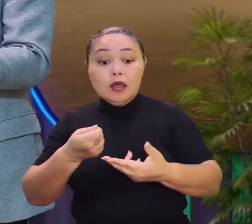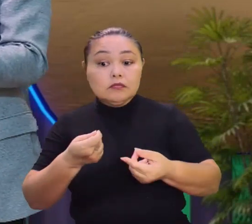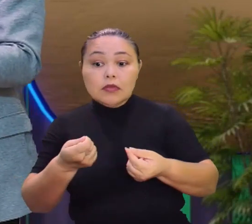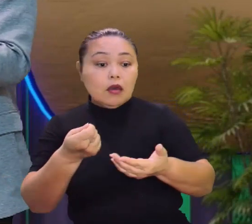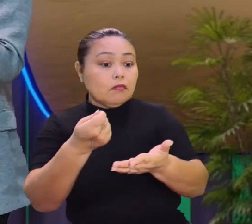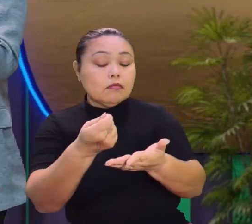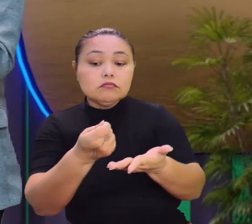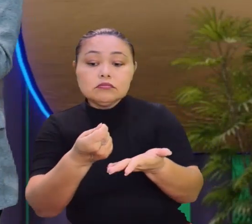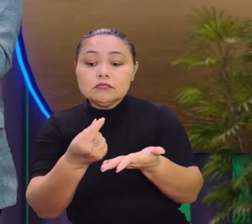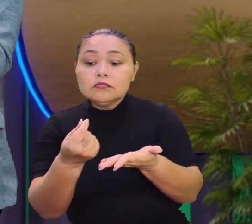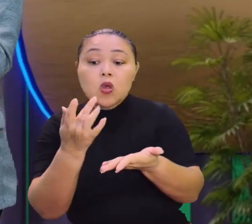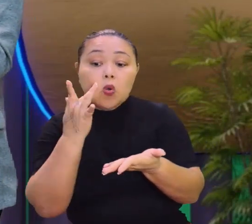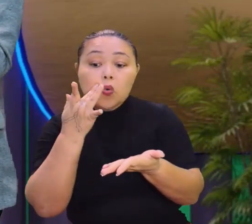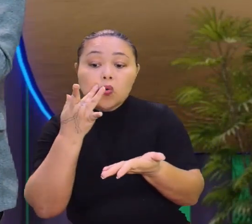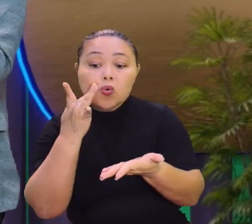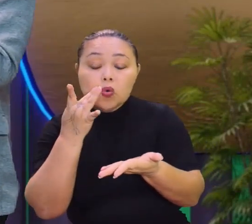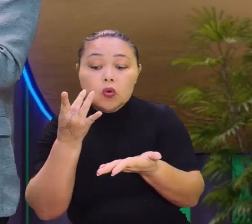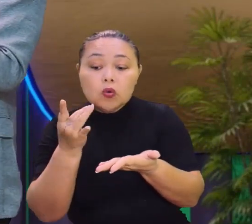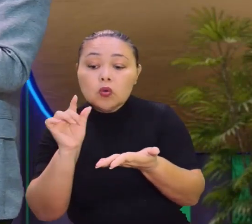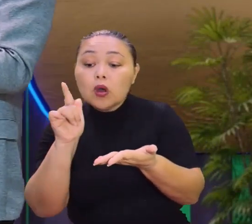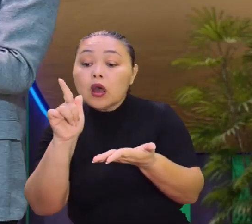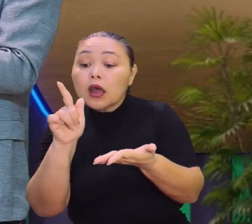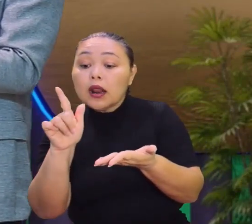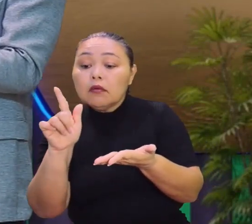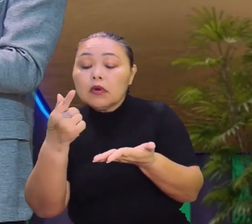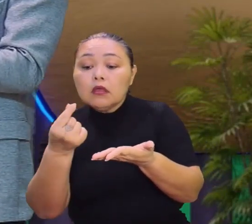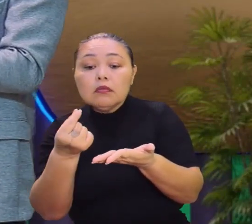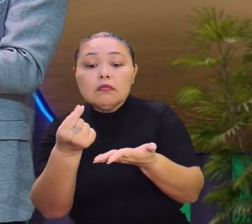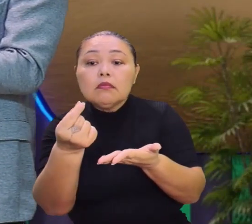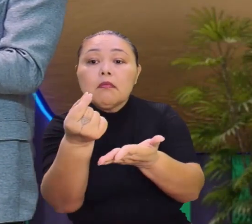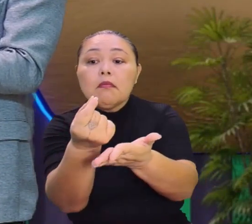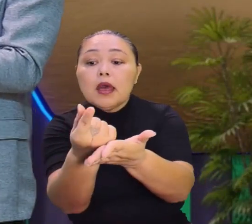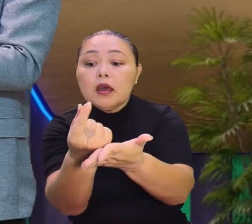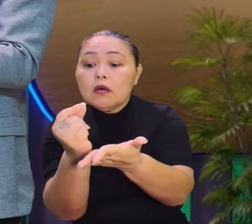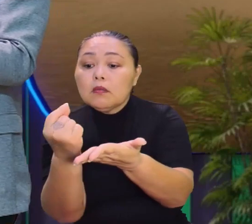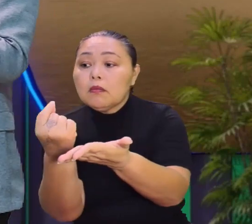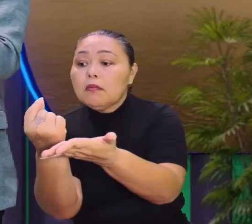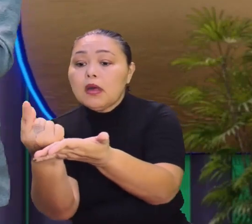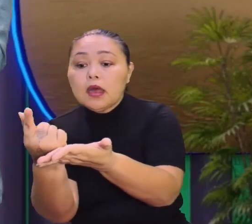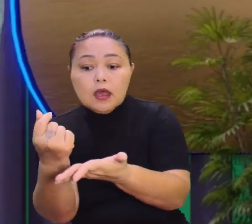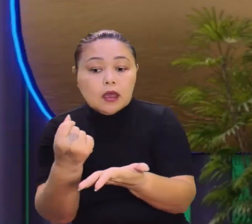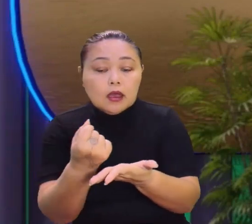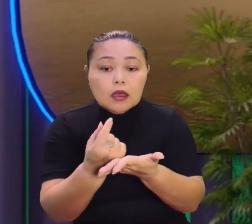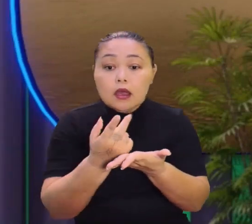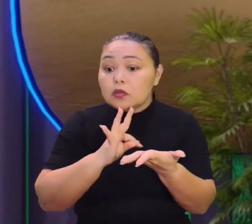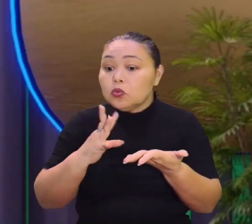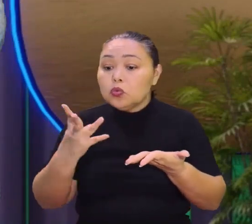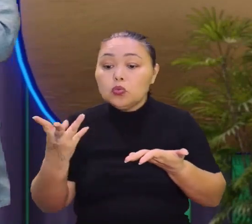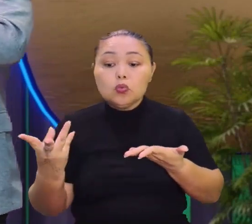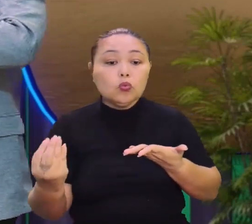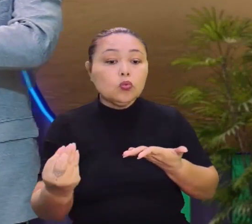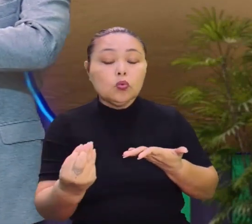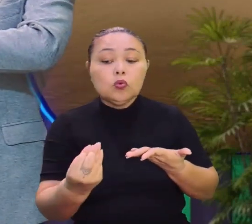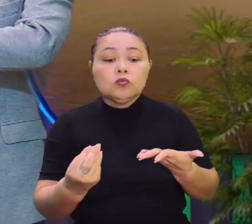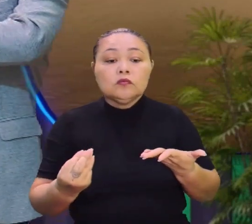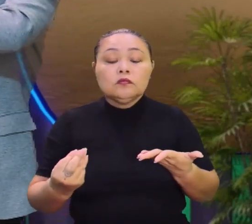lá é na base do grama do ouro. É isso? Exato. E tudo é